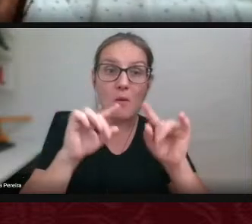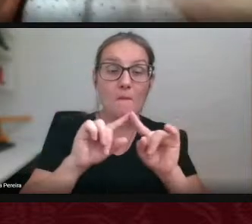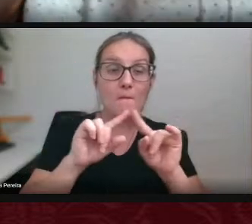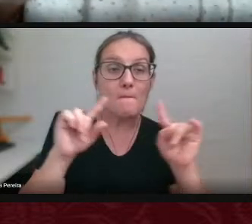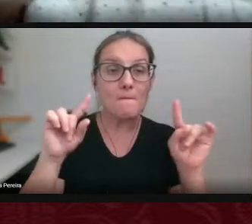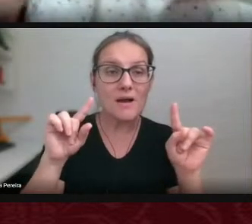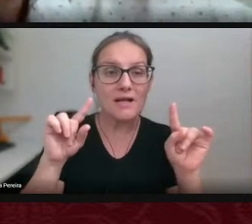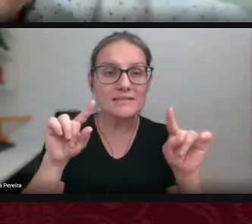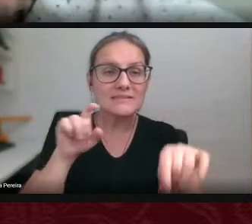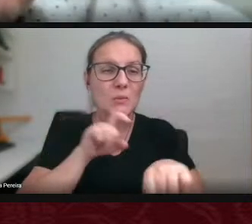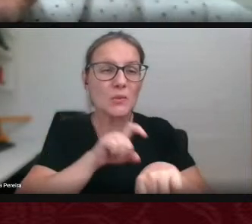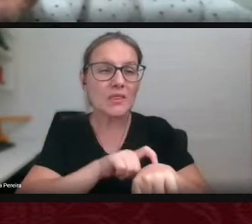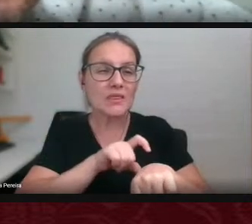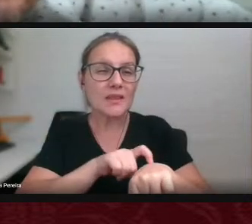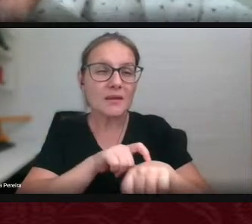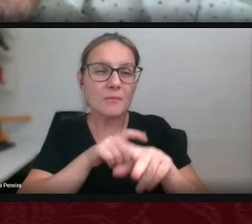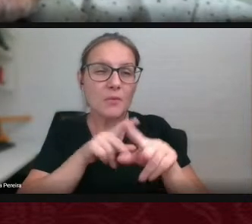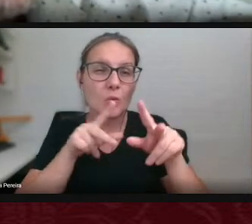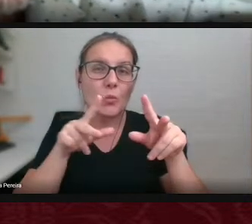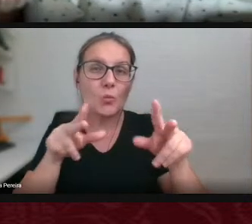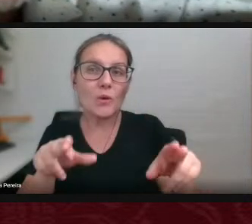extremamente